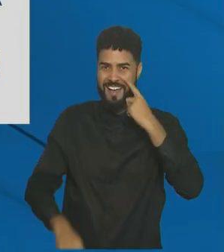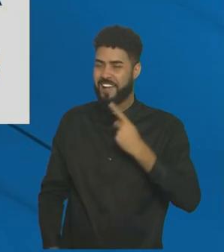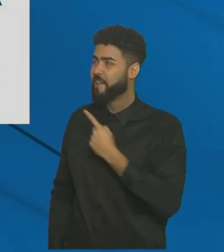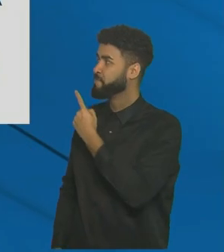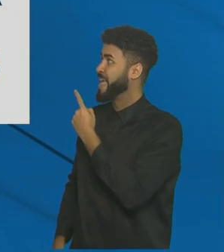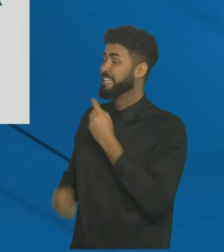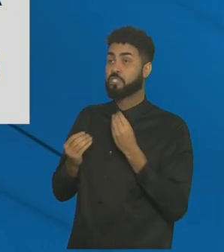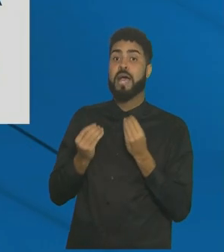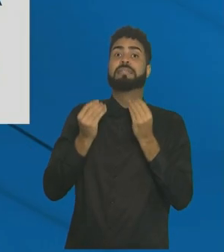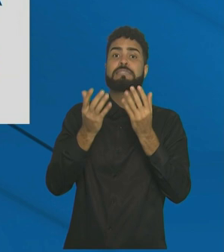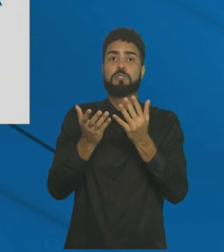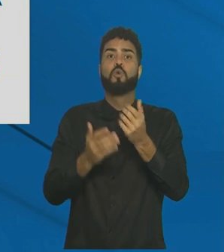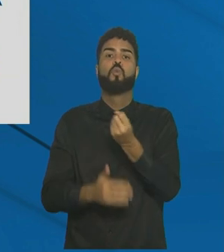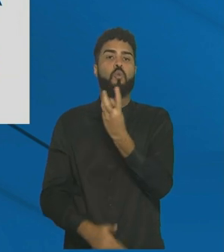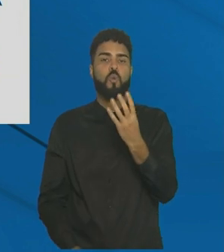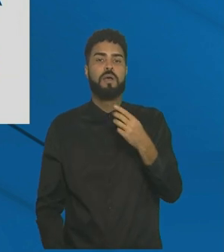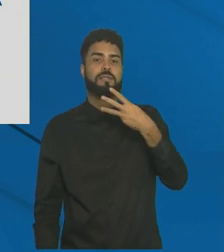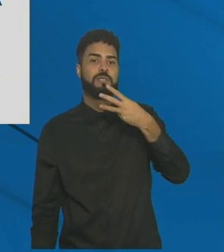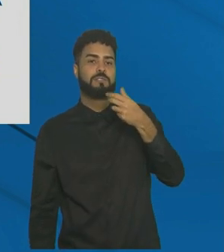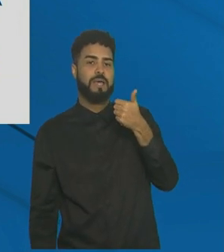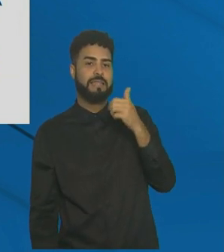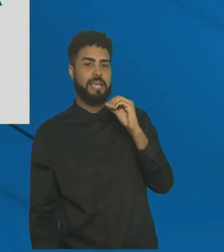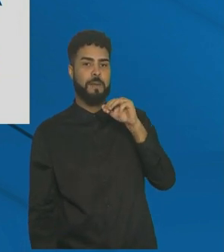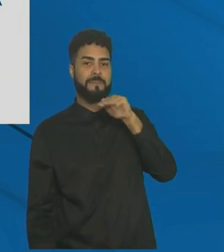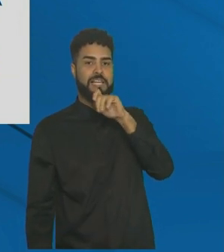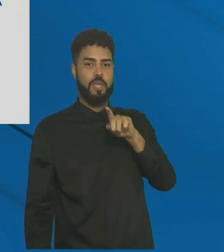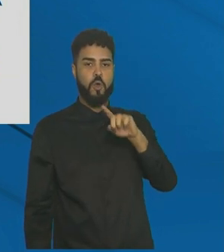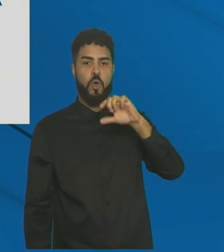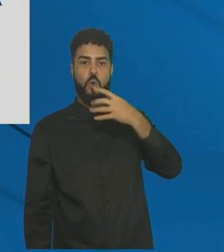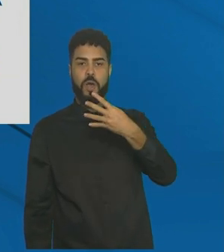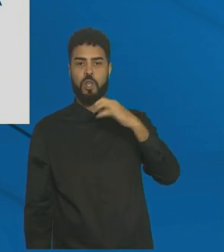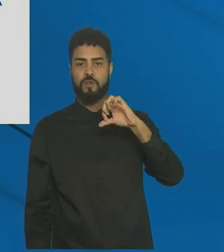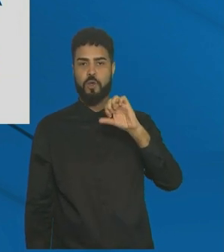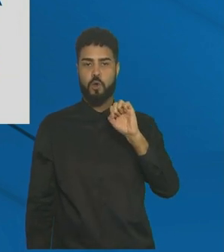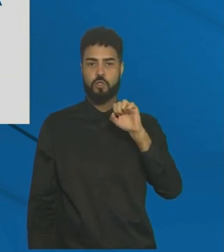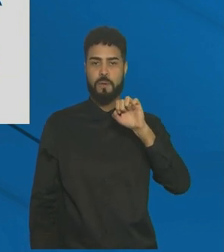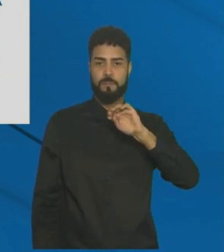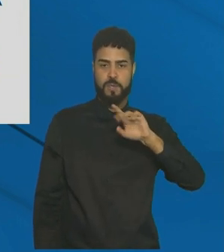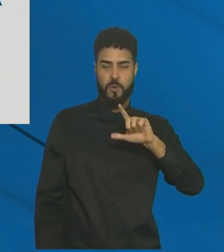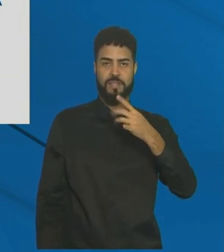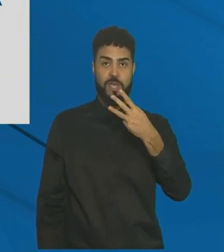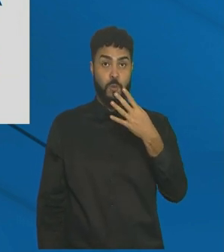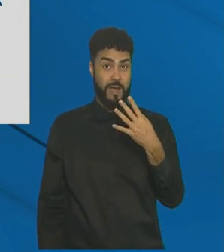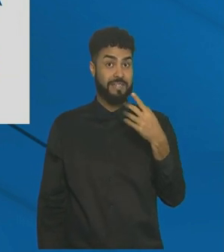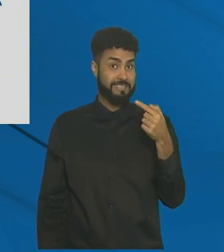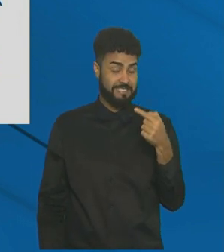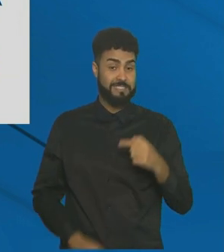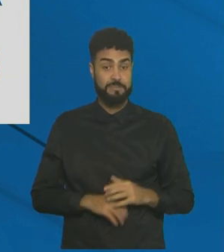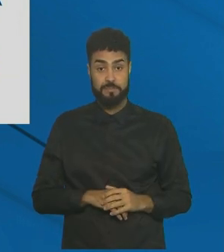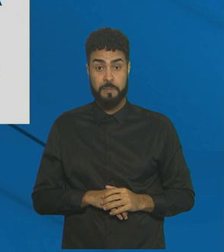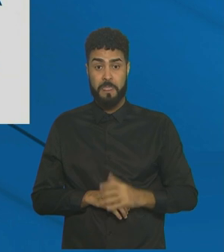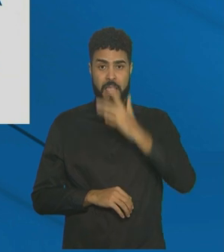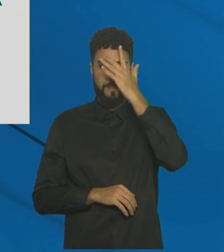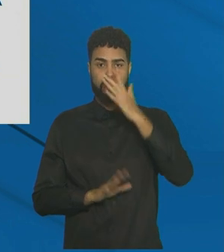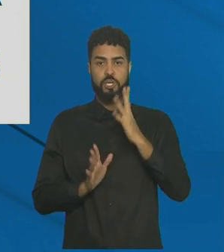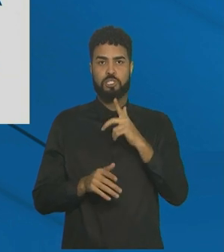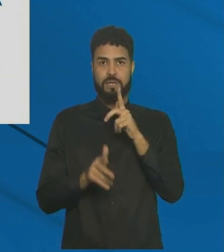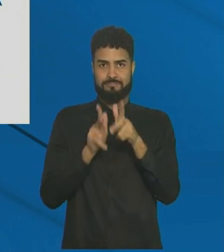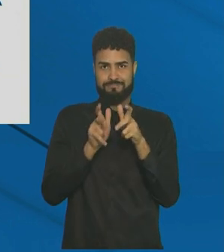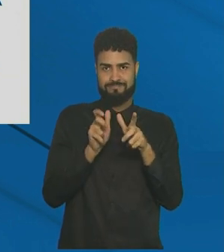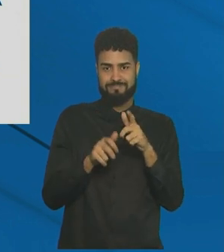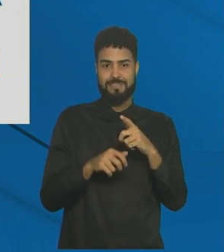Doses distribuídas, 310 milhões, 498 mil, 347. Doses